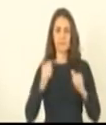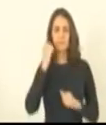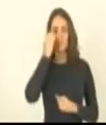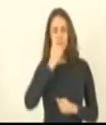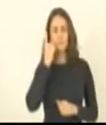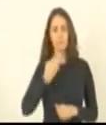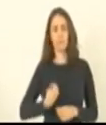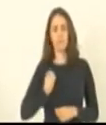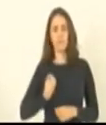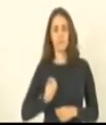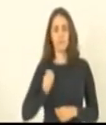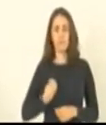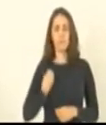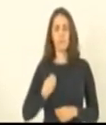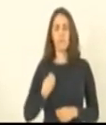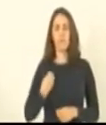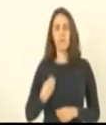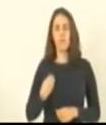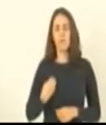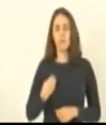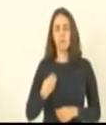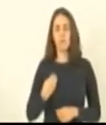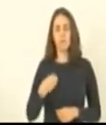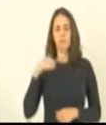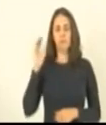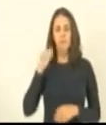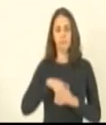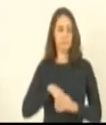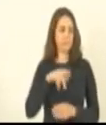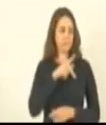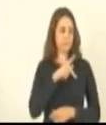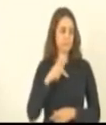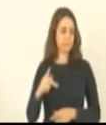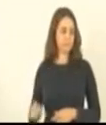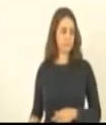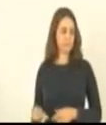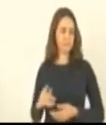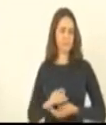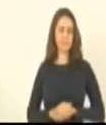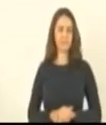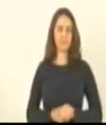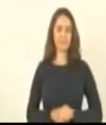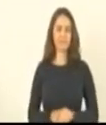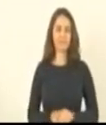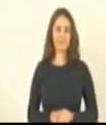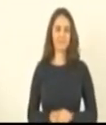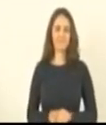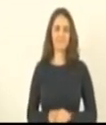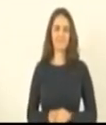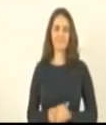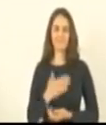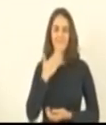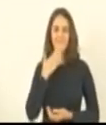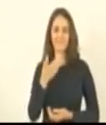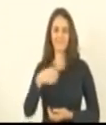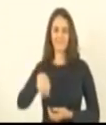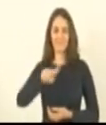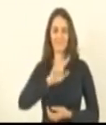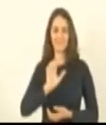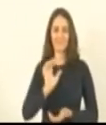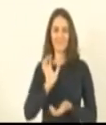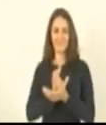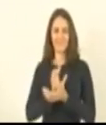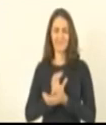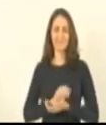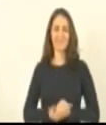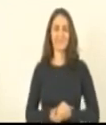para eleger as presidências e vice-presidências para que as comissões possam funcionar eu pediria aos colegas deputados nós podemos então